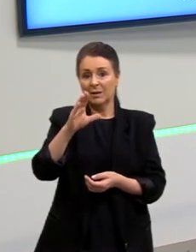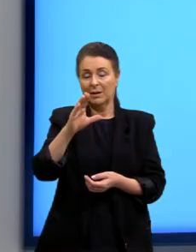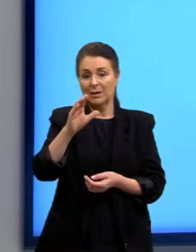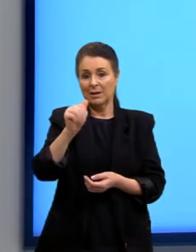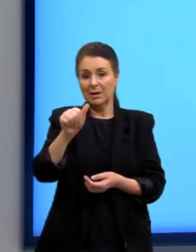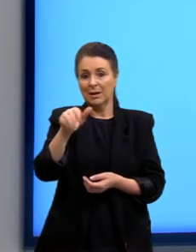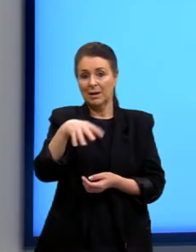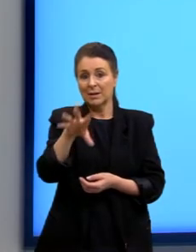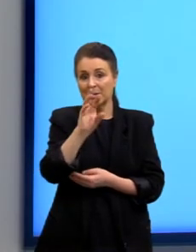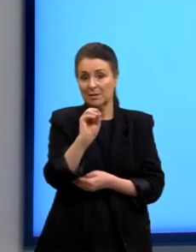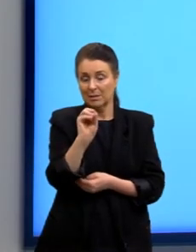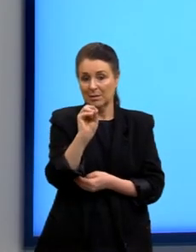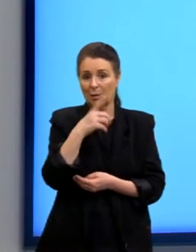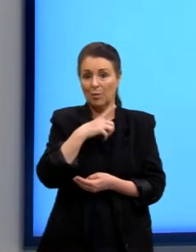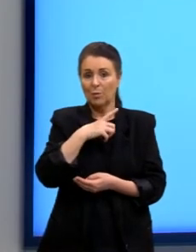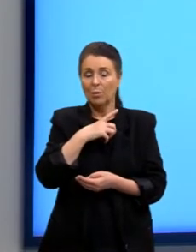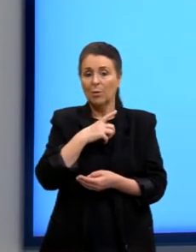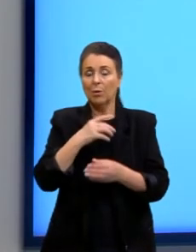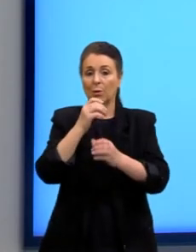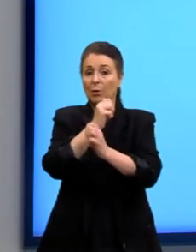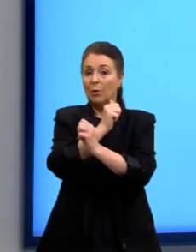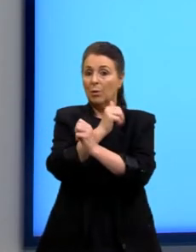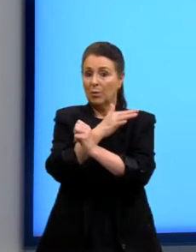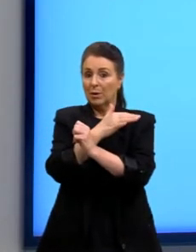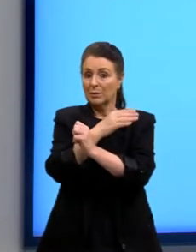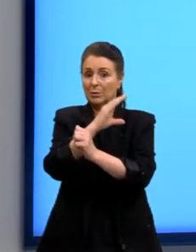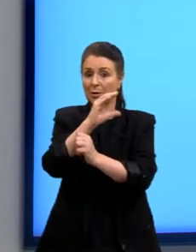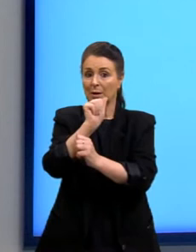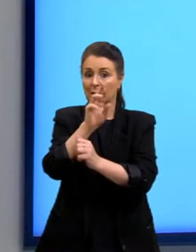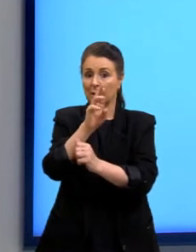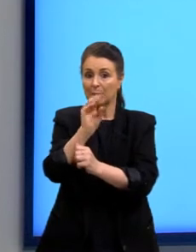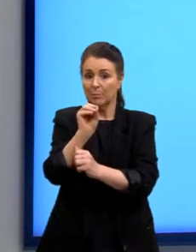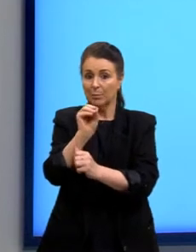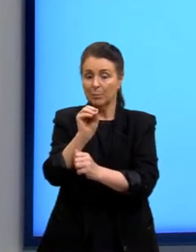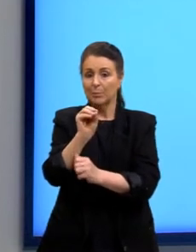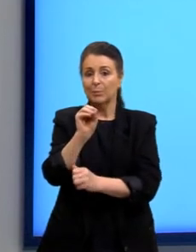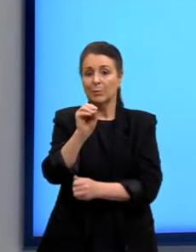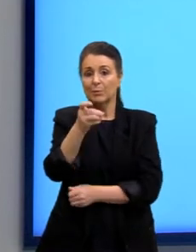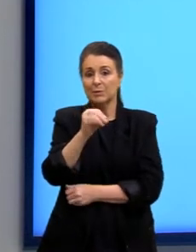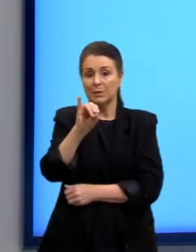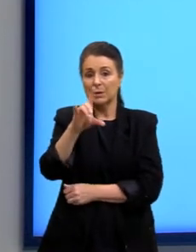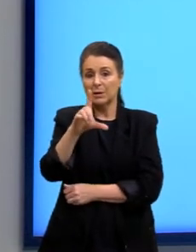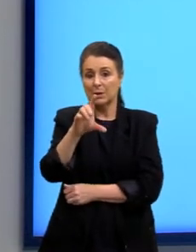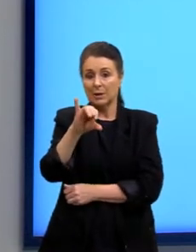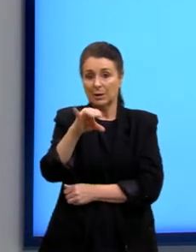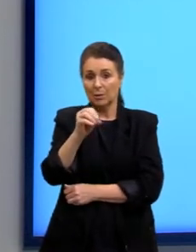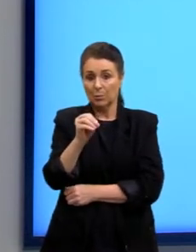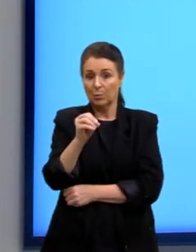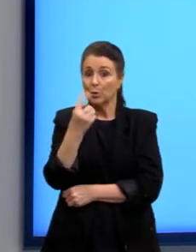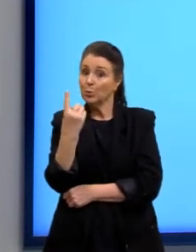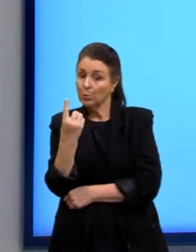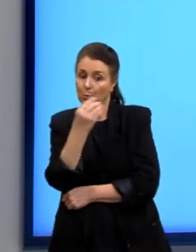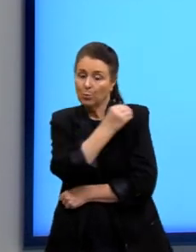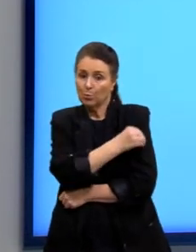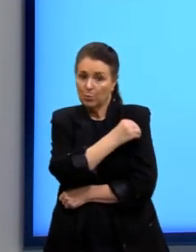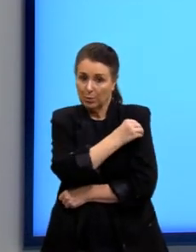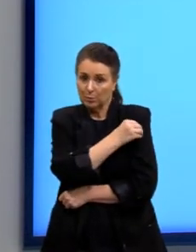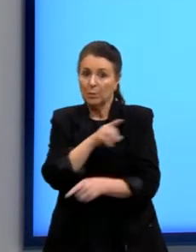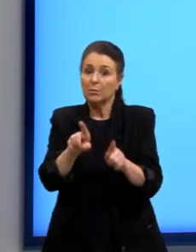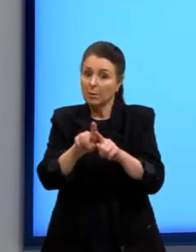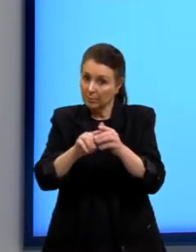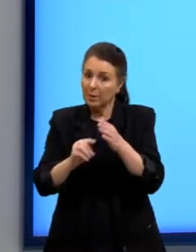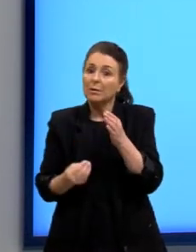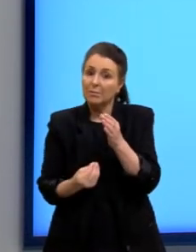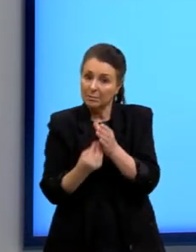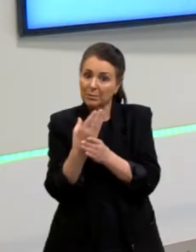aquelas que ocorrem entre um ácido carboxílico e um álcool. Ela também pode ser utilizada para a geração de biodiesel,